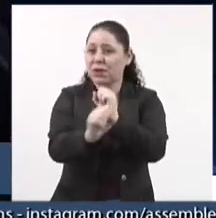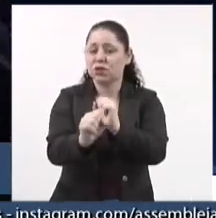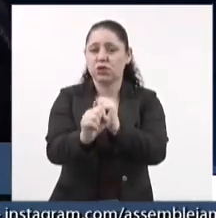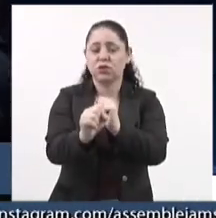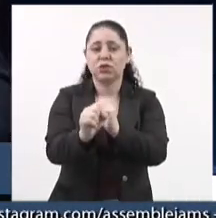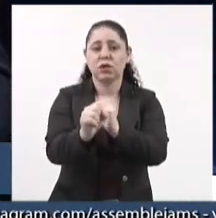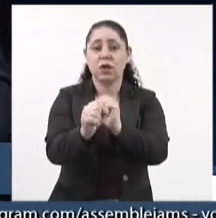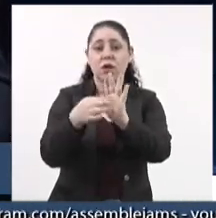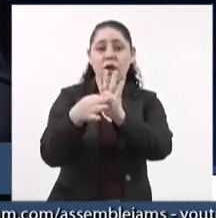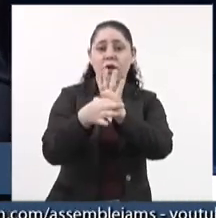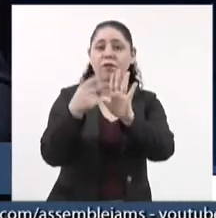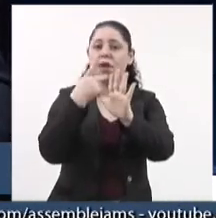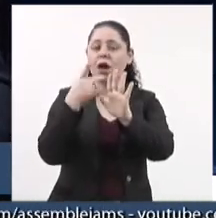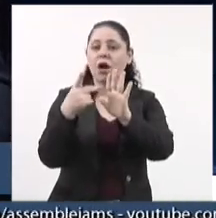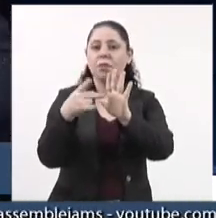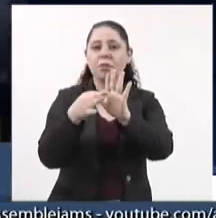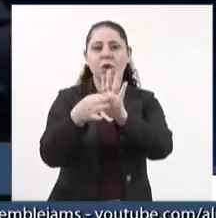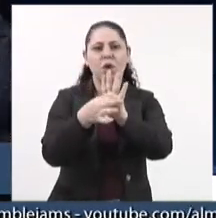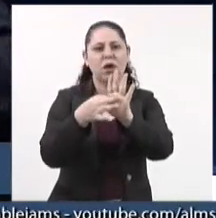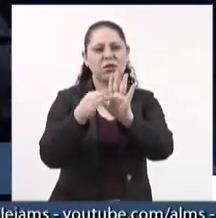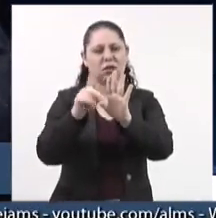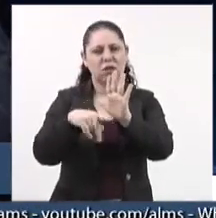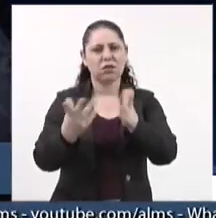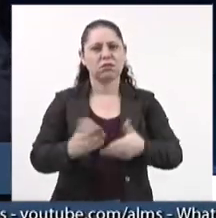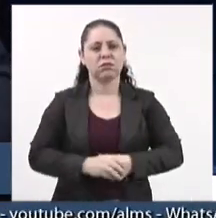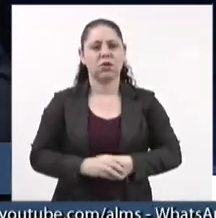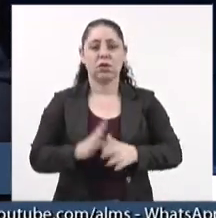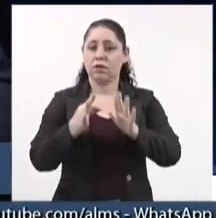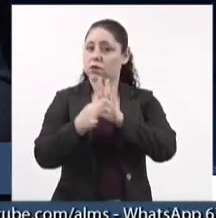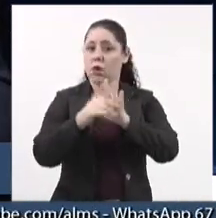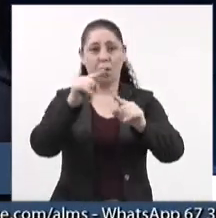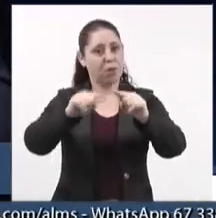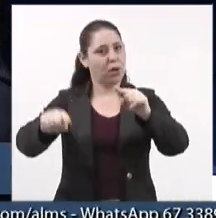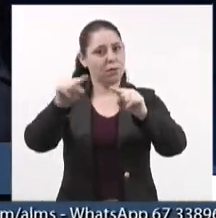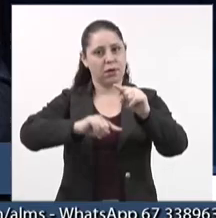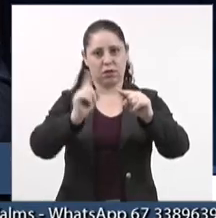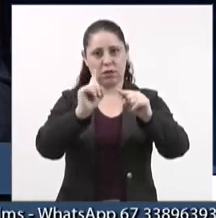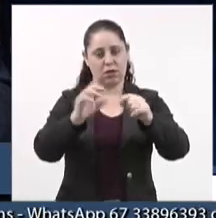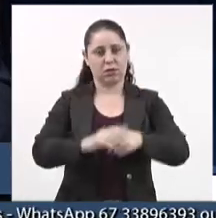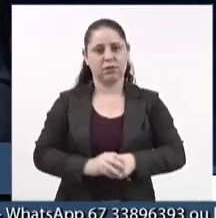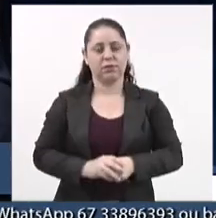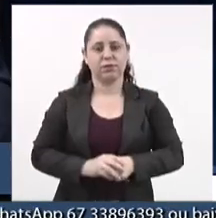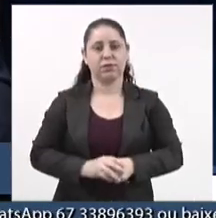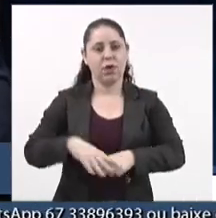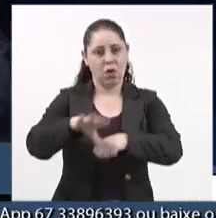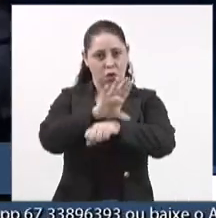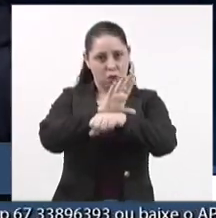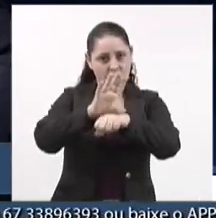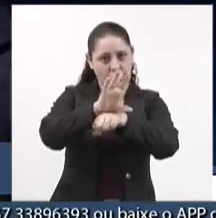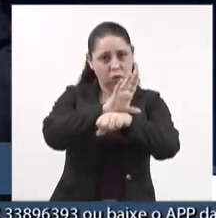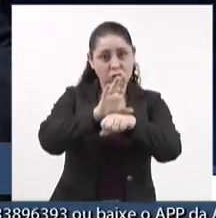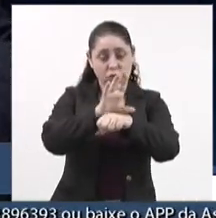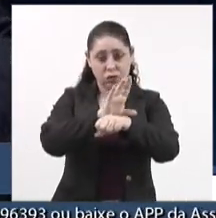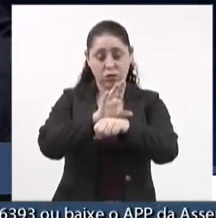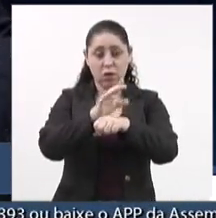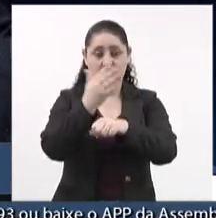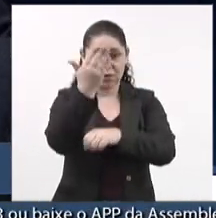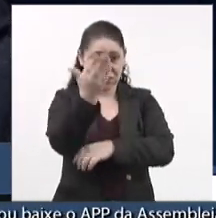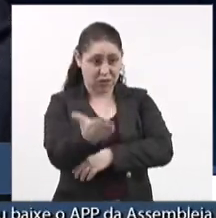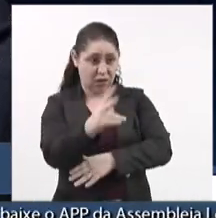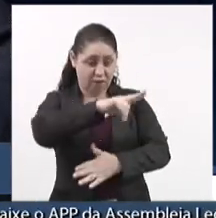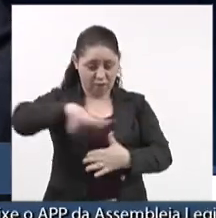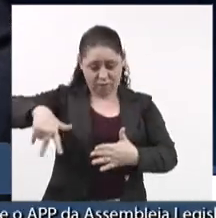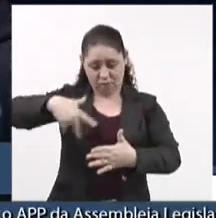manifestem a opinião. Manifestar a opinião não é proibido. A nossa Constituição. Não, vocês aqui na